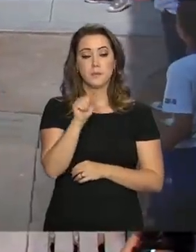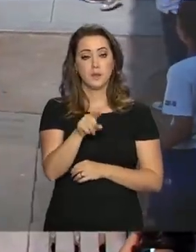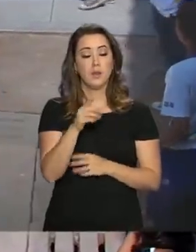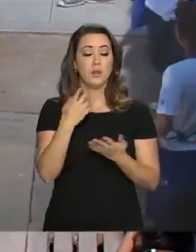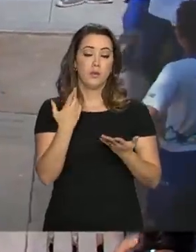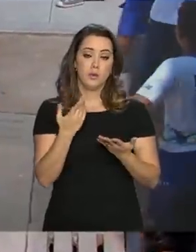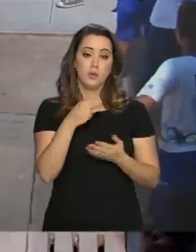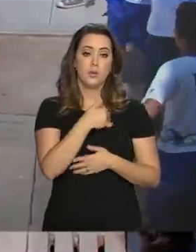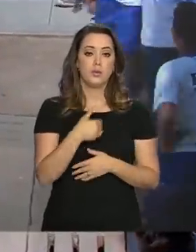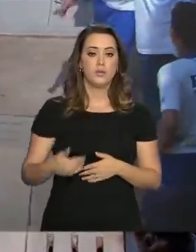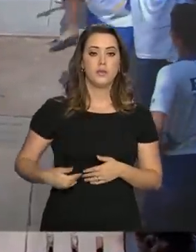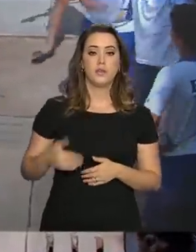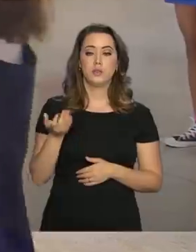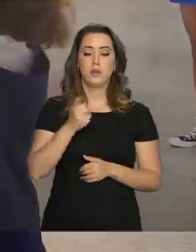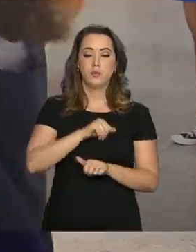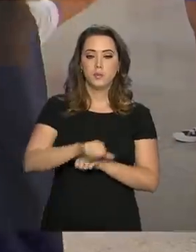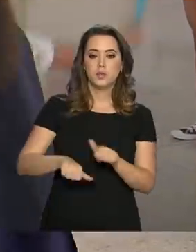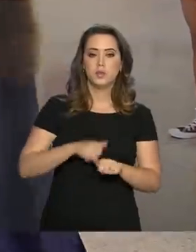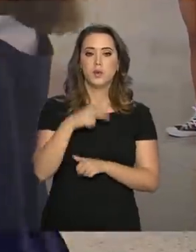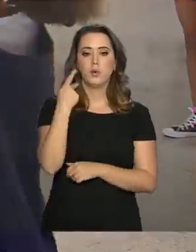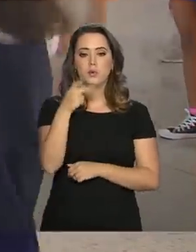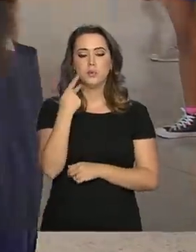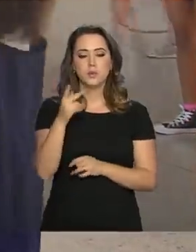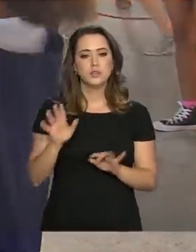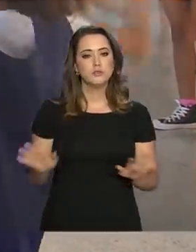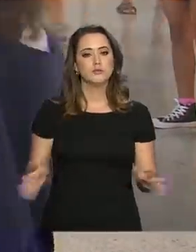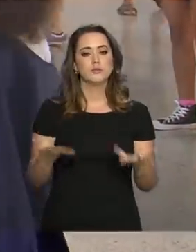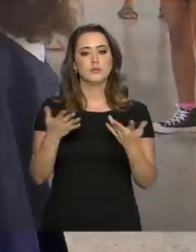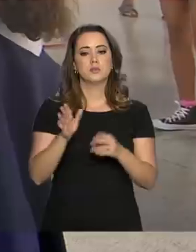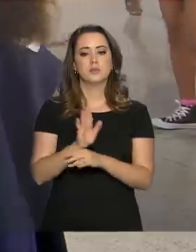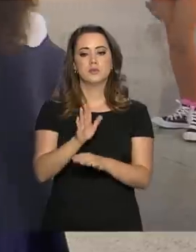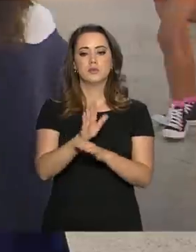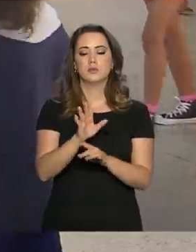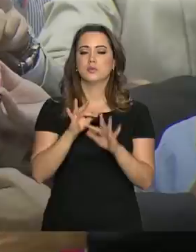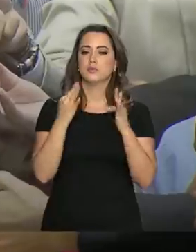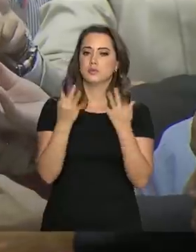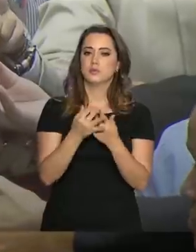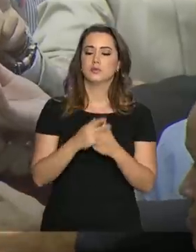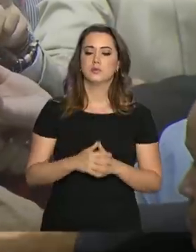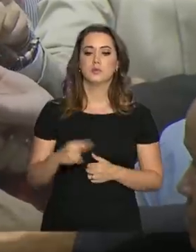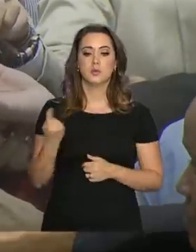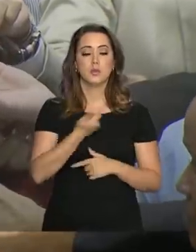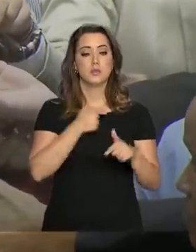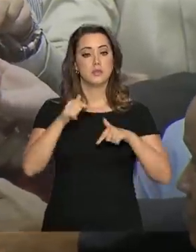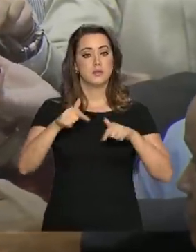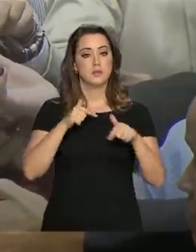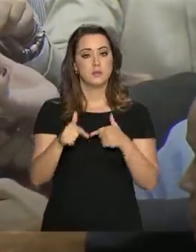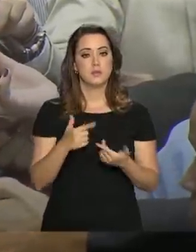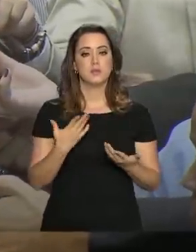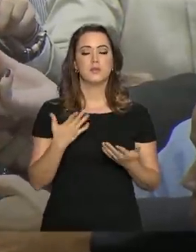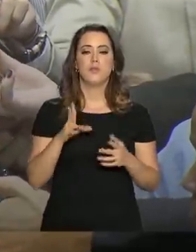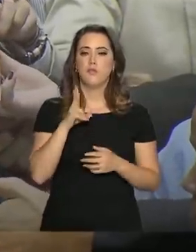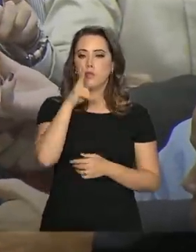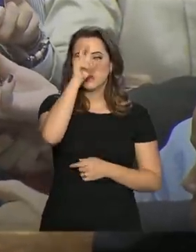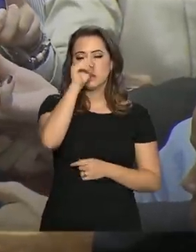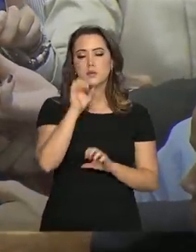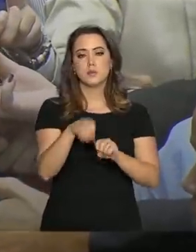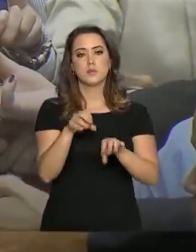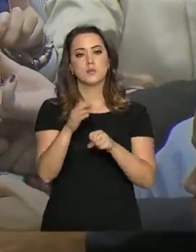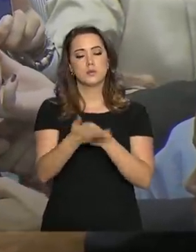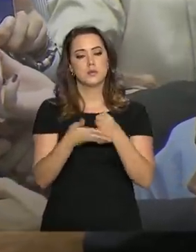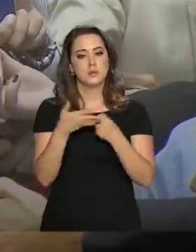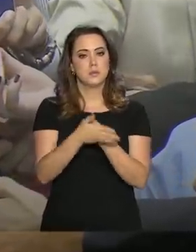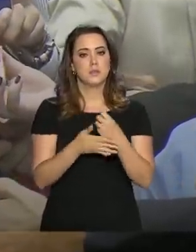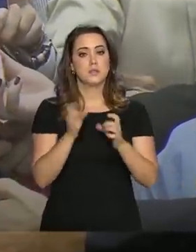fato que o governo quer reverter com políticas públicas e o apoio das famílias. Nós estamos trabalhando com a questão de fortalecimento da educação básica,